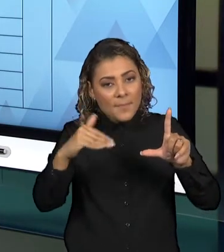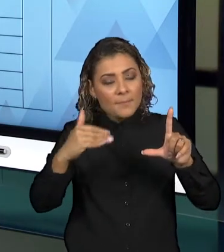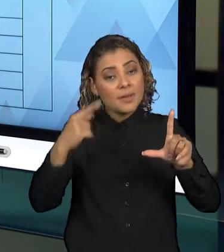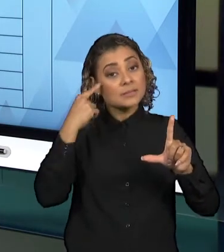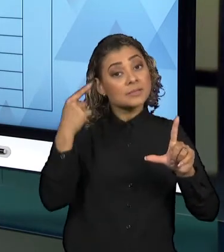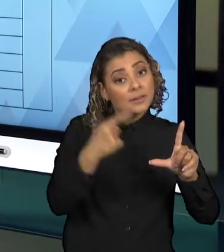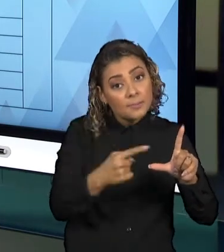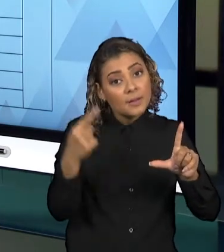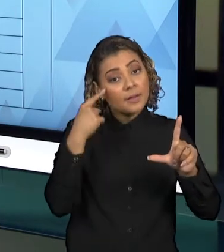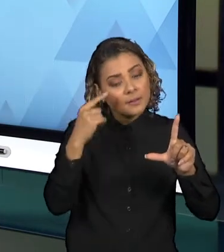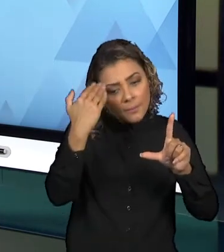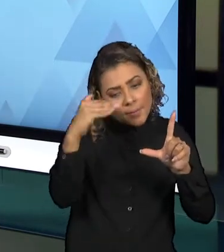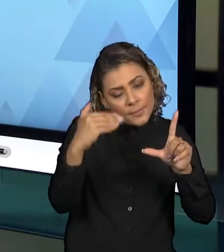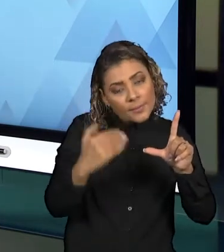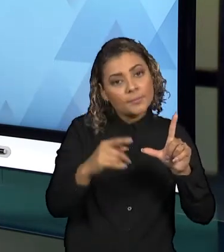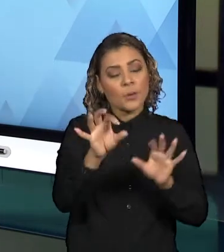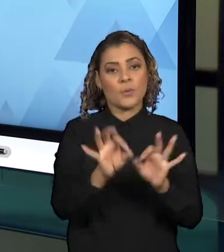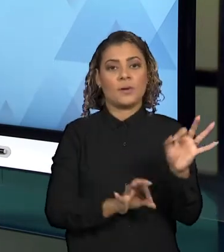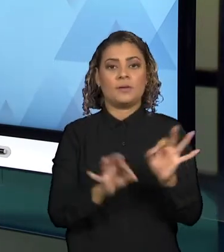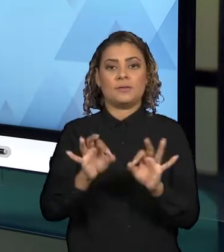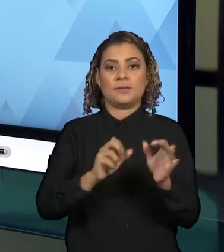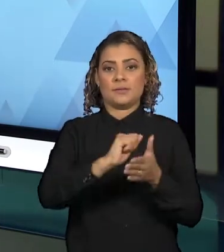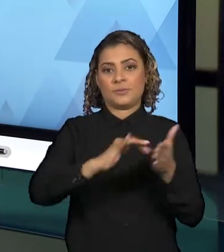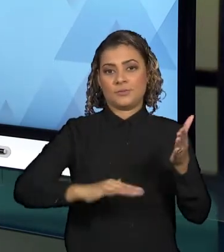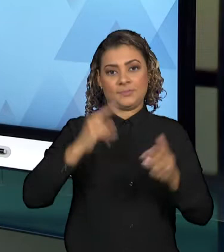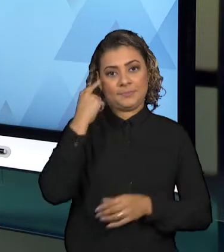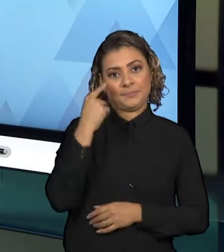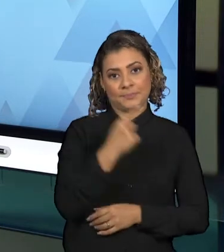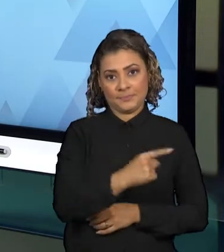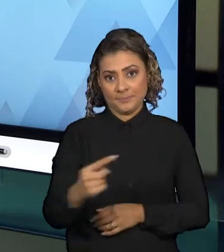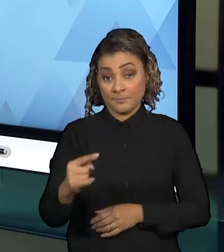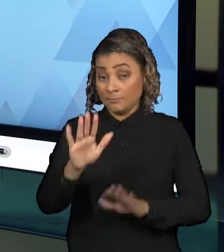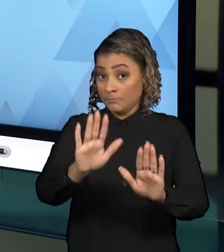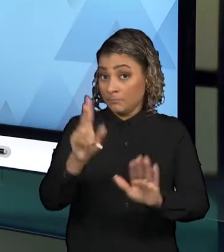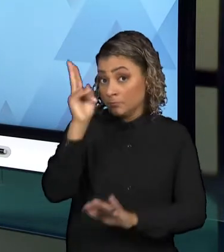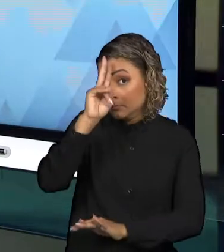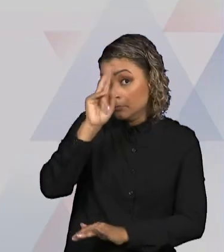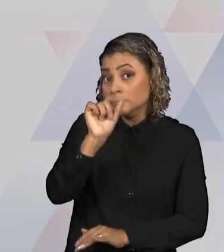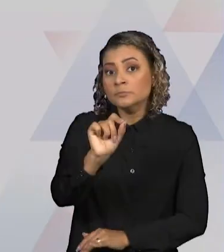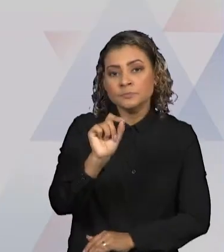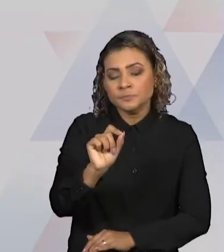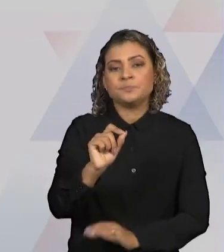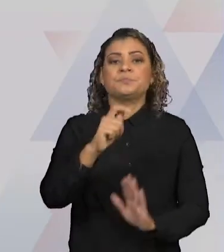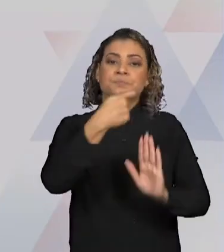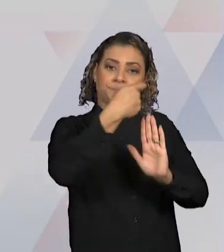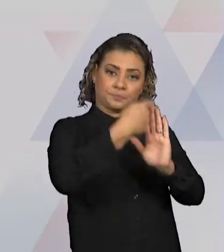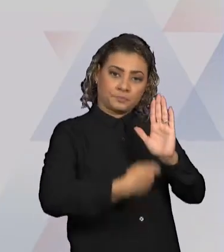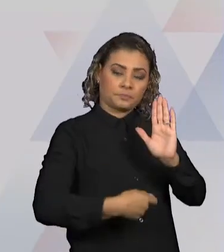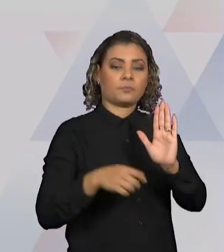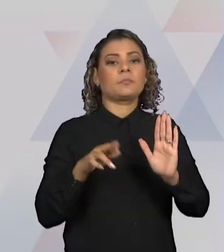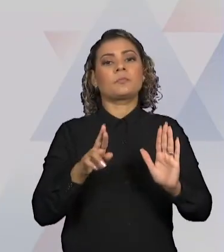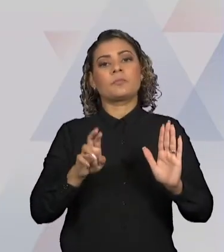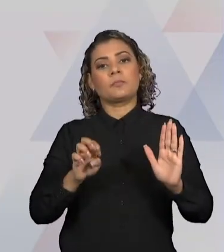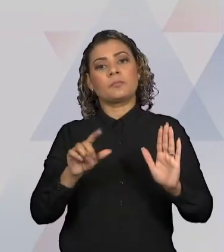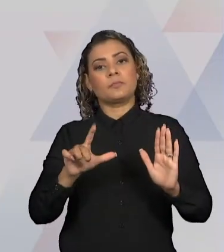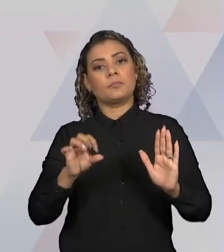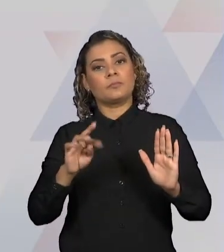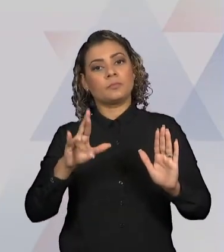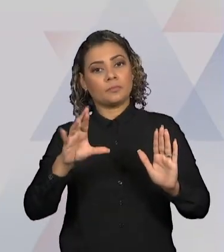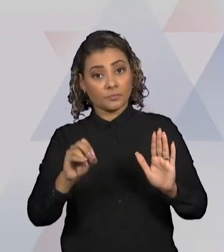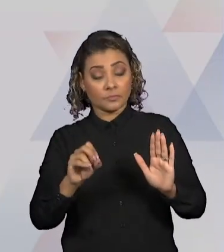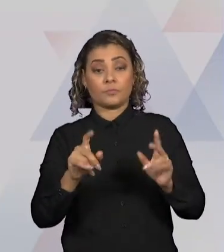organizem as atividades dessa semana. Lembrando que tanto o relatório como o projeto